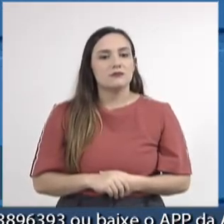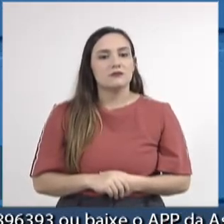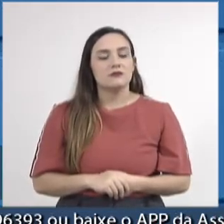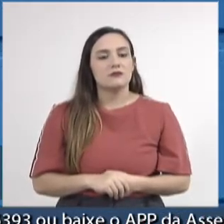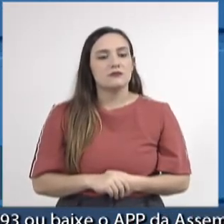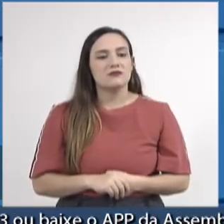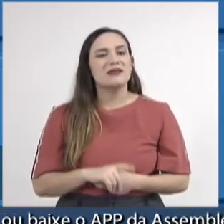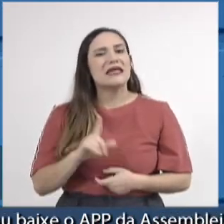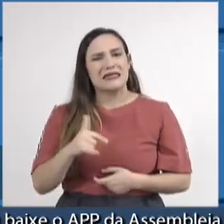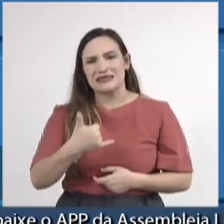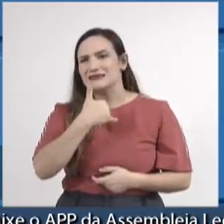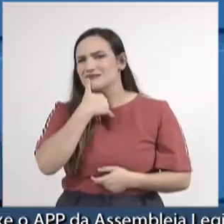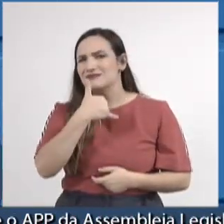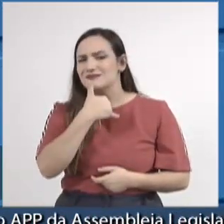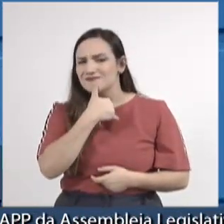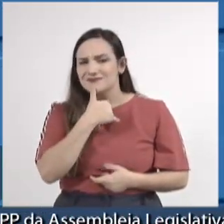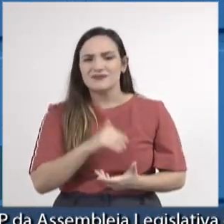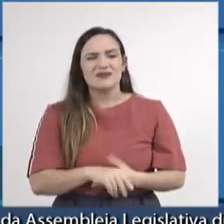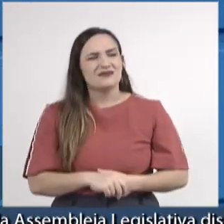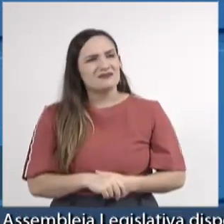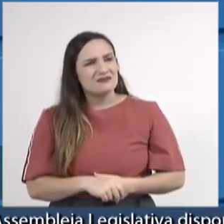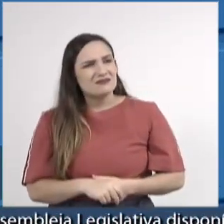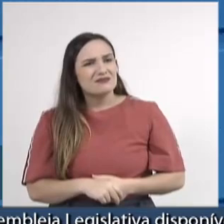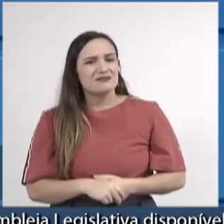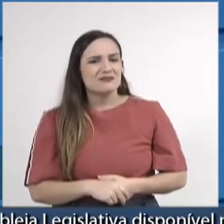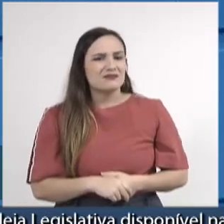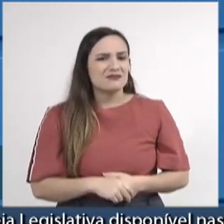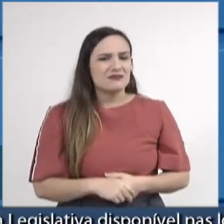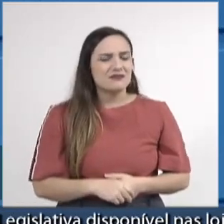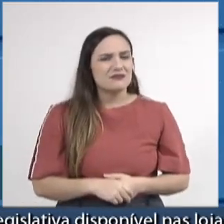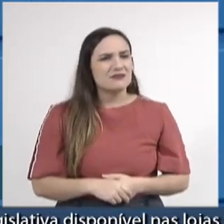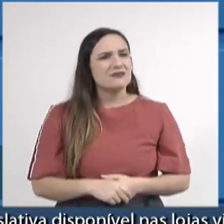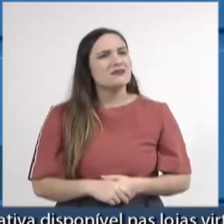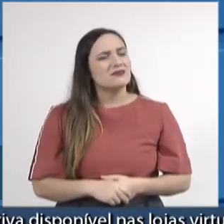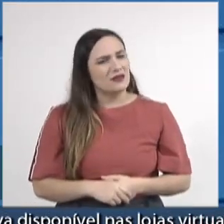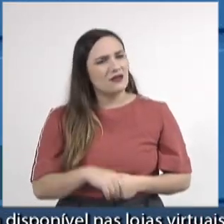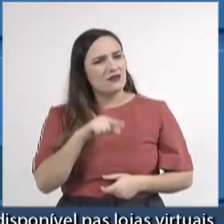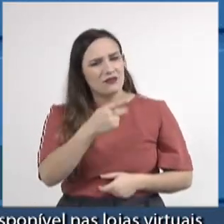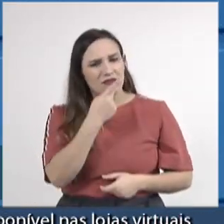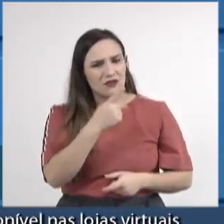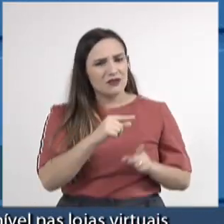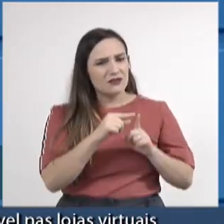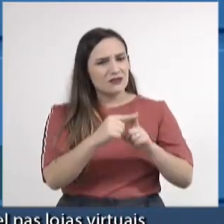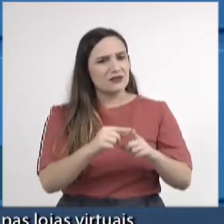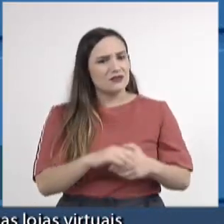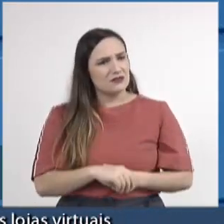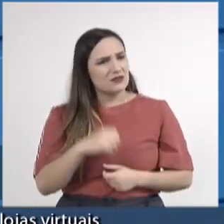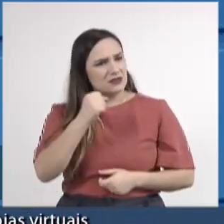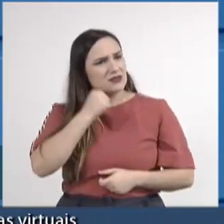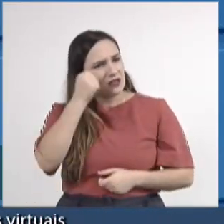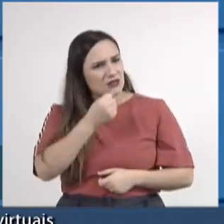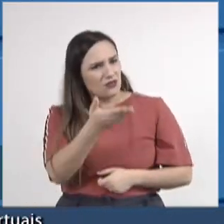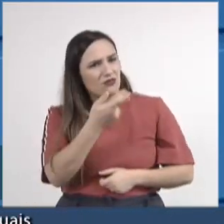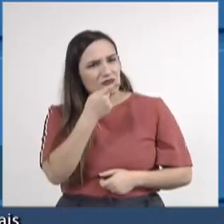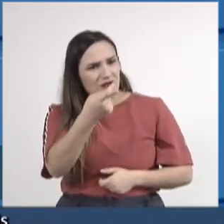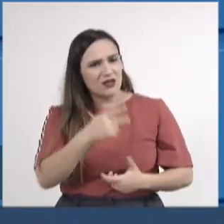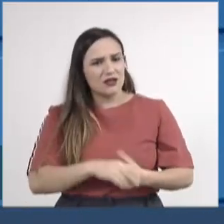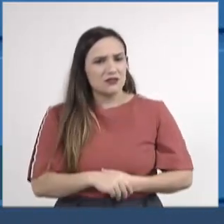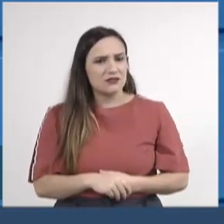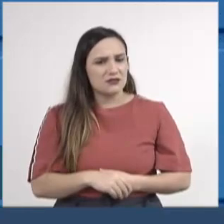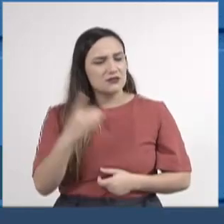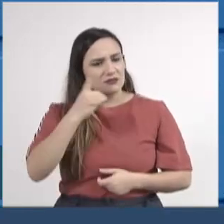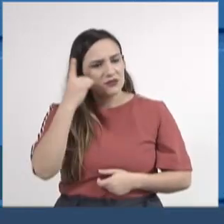deplorável, nós ouvimos uma declaração dessa, deputado Rinaldo Modesto, de um senador, de um